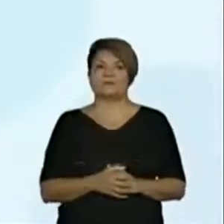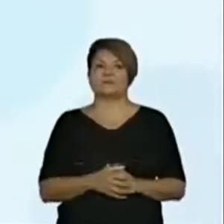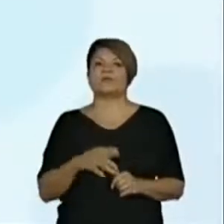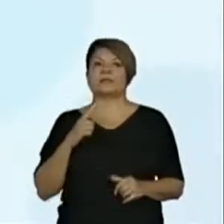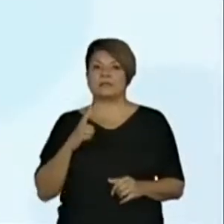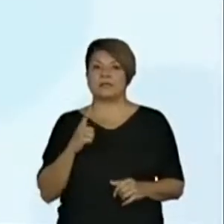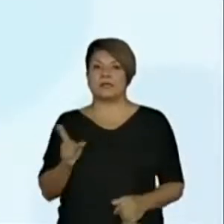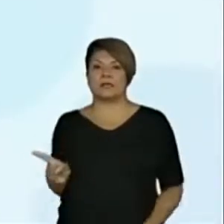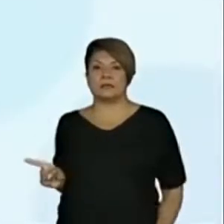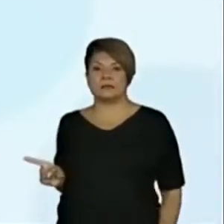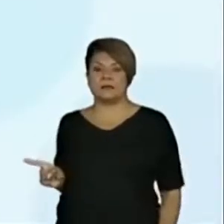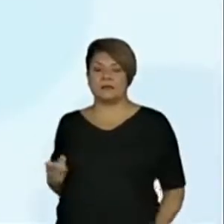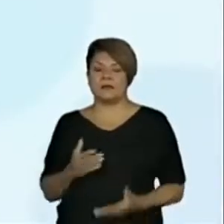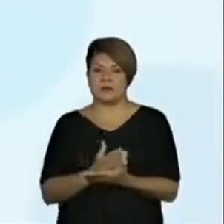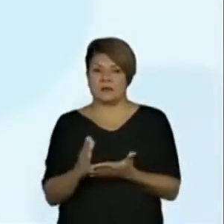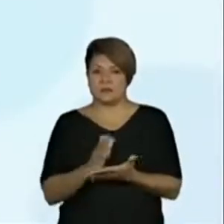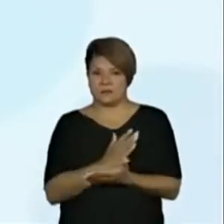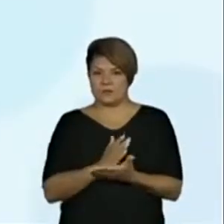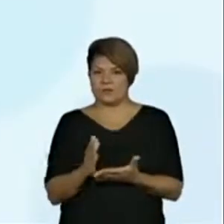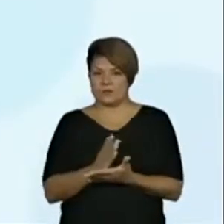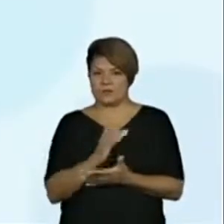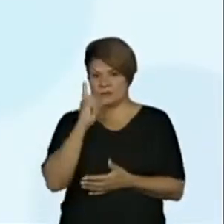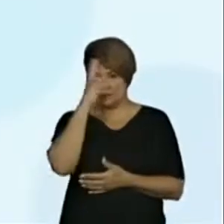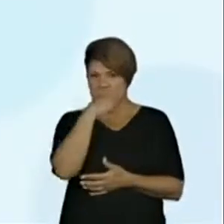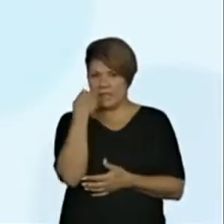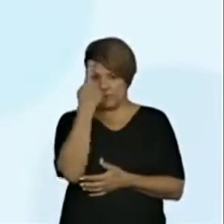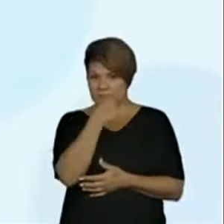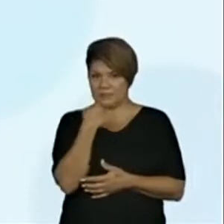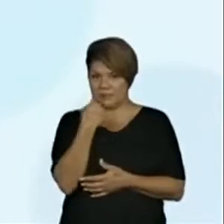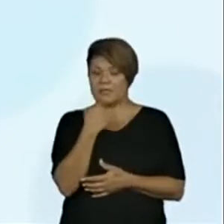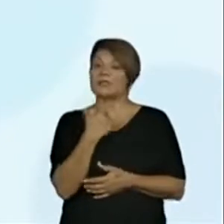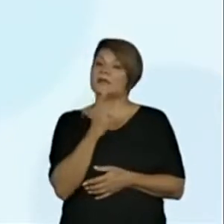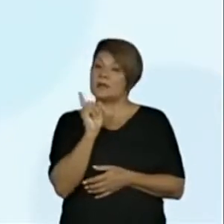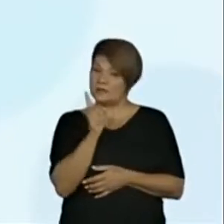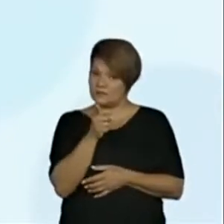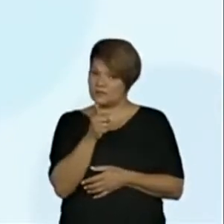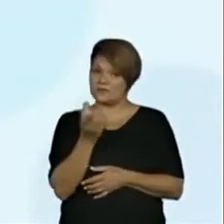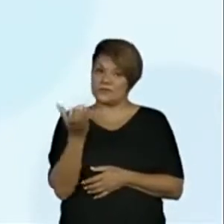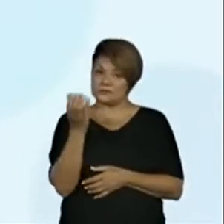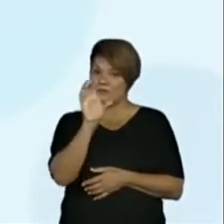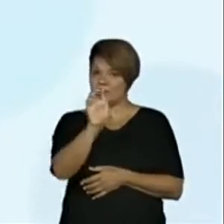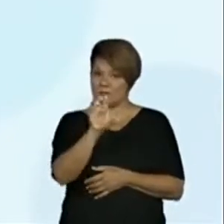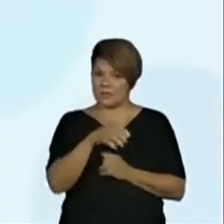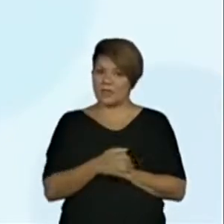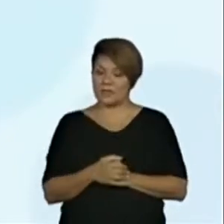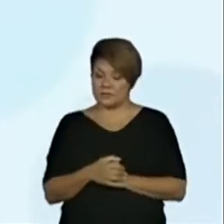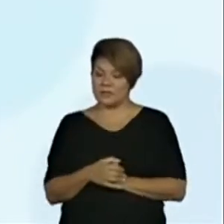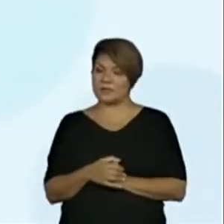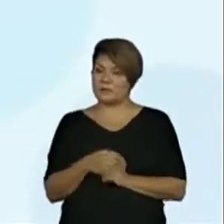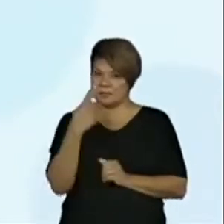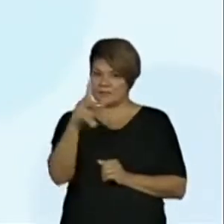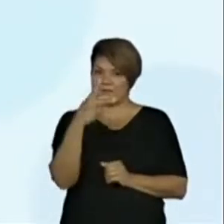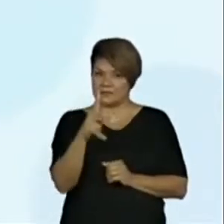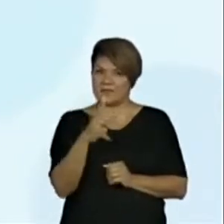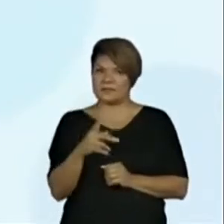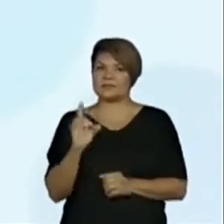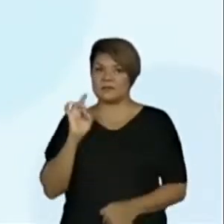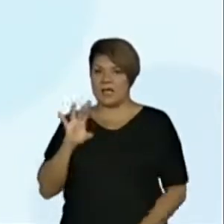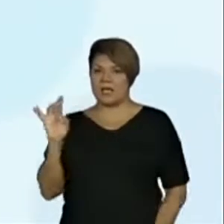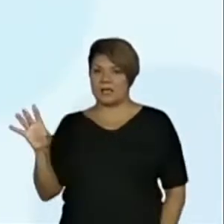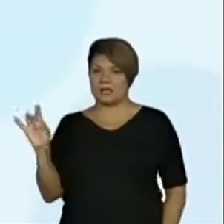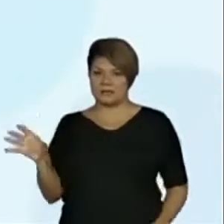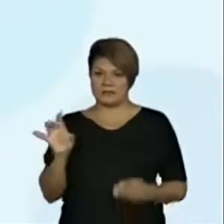emojis. E aí no chat, eles vão colocar para vocês o emoji de cada uma dessas funções.